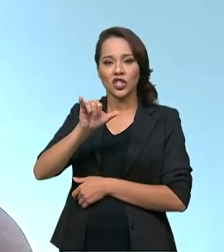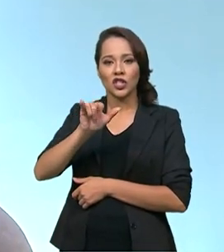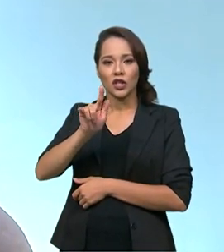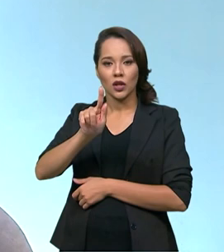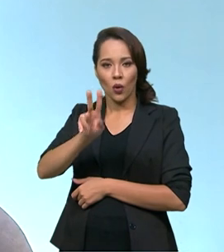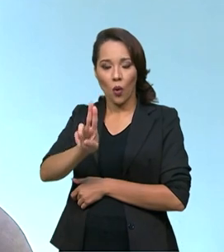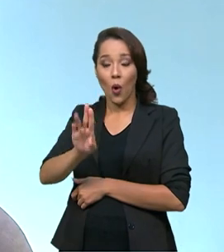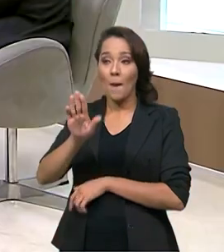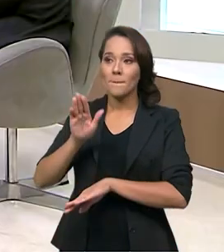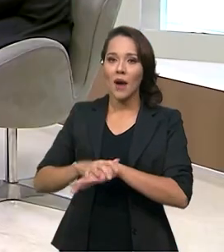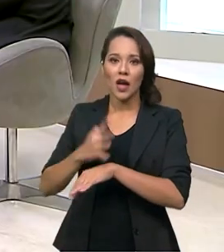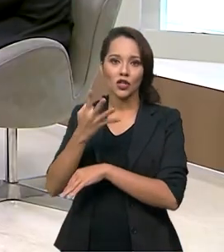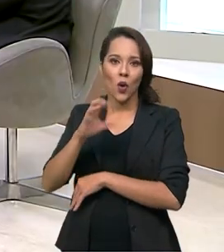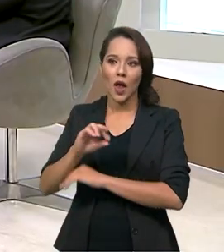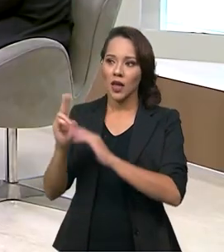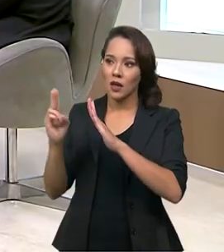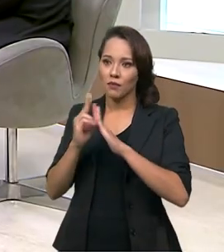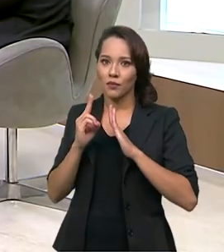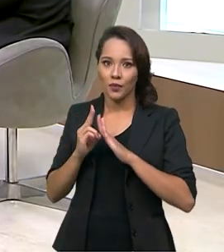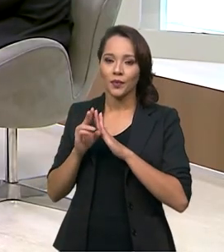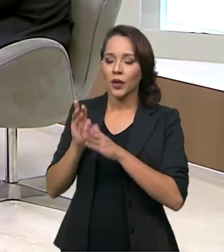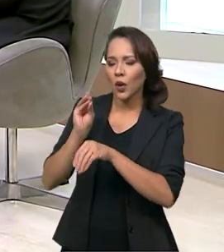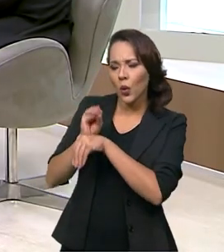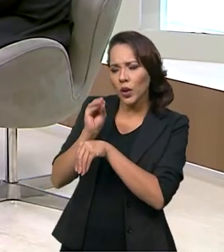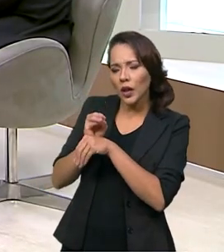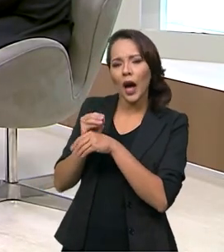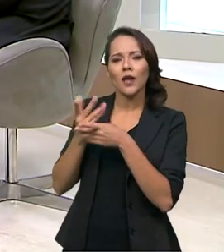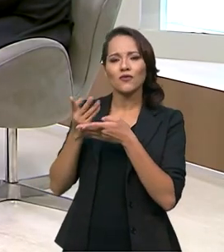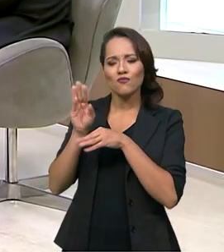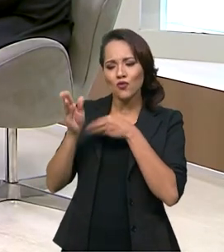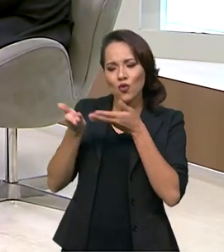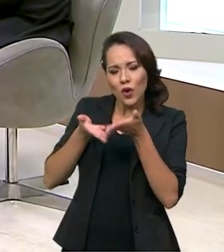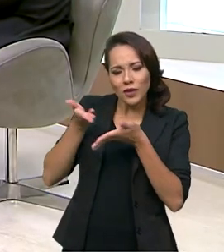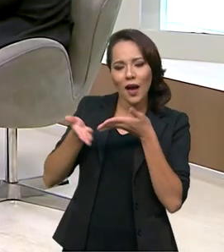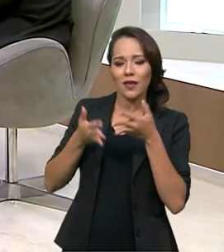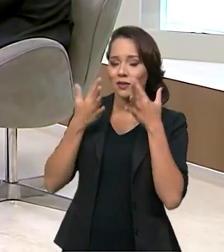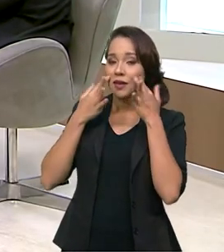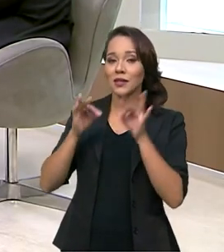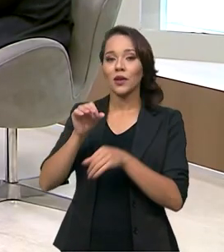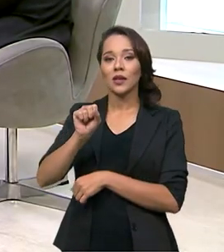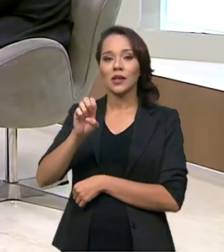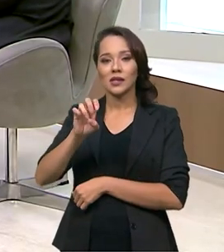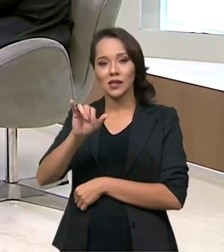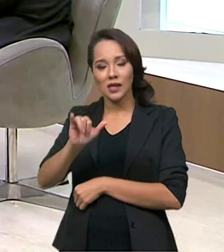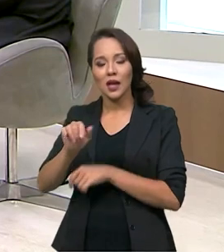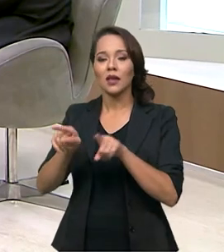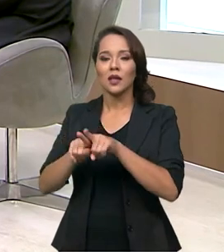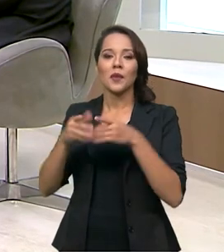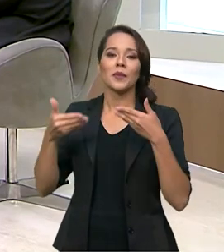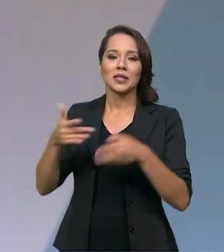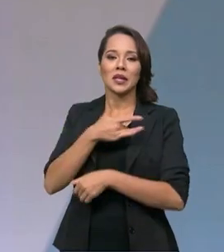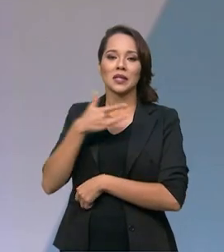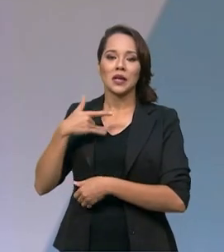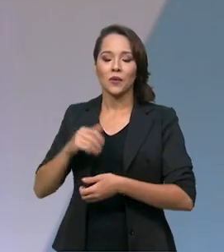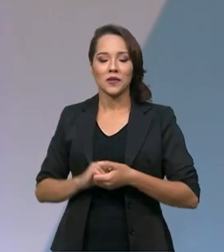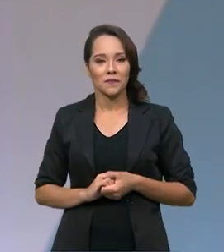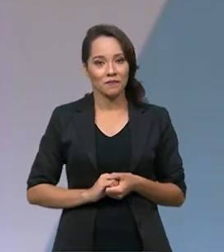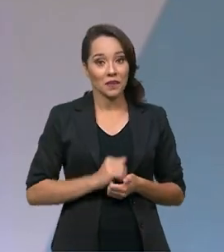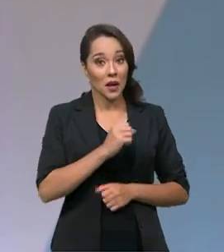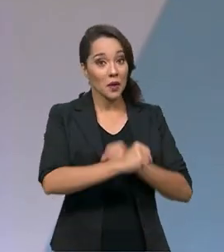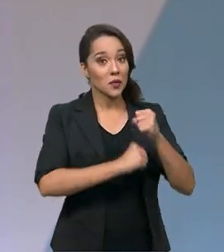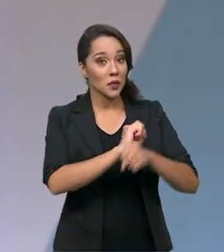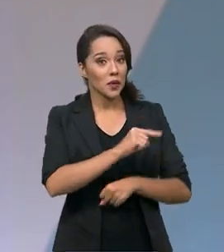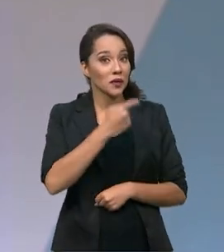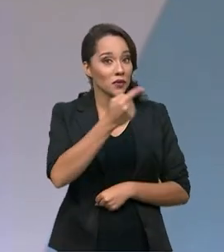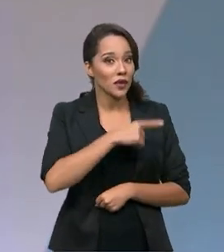indígenas e que são cuidados com toda a atenção da CESAI e do Ministério da Saúde. E para o ano